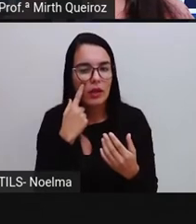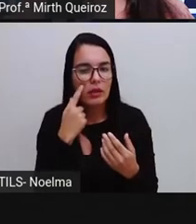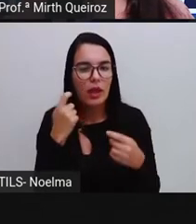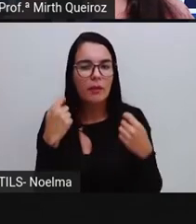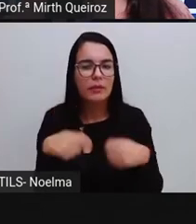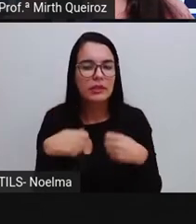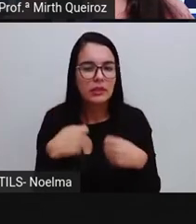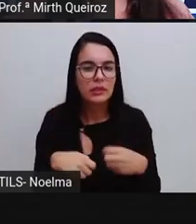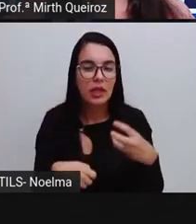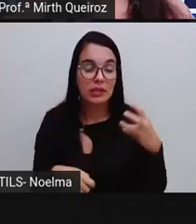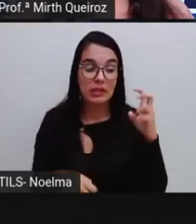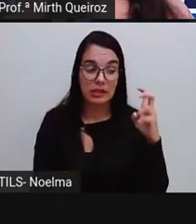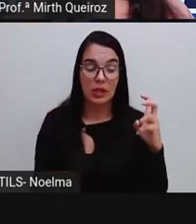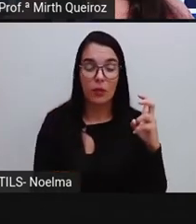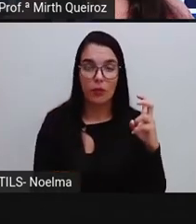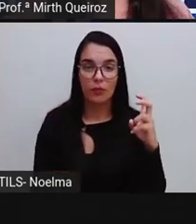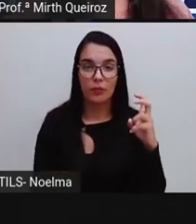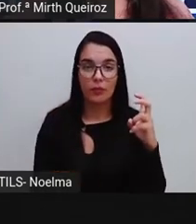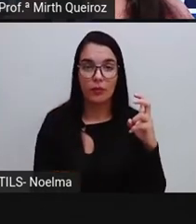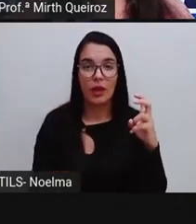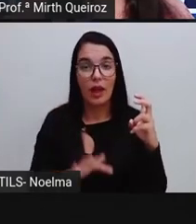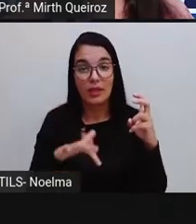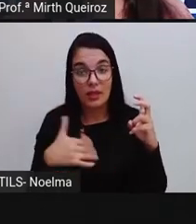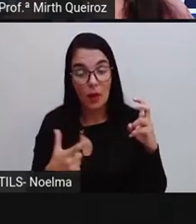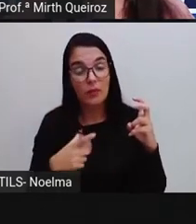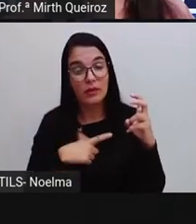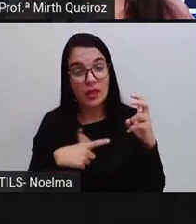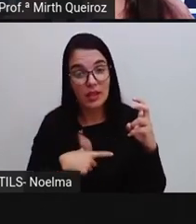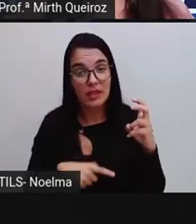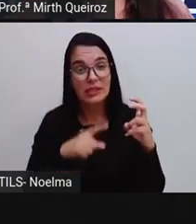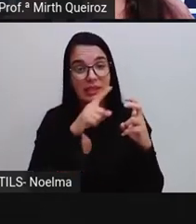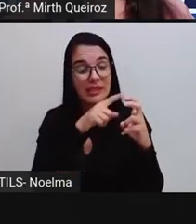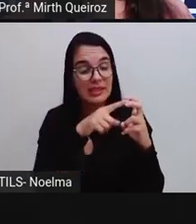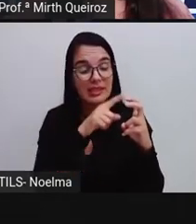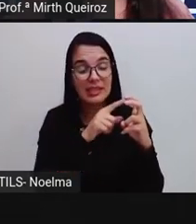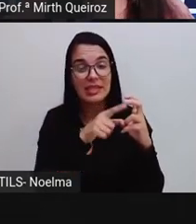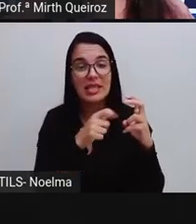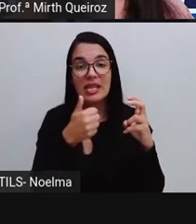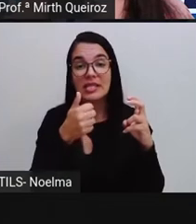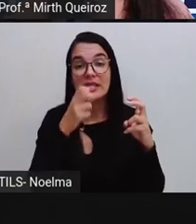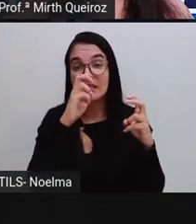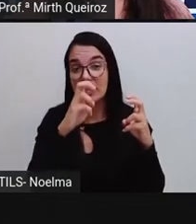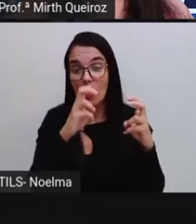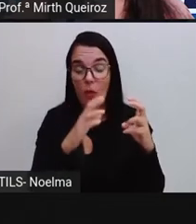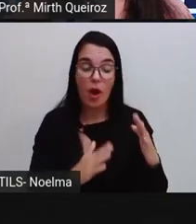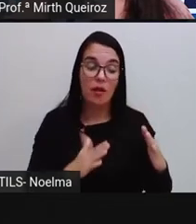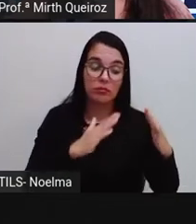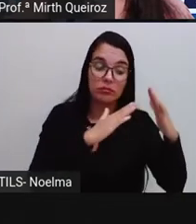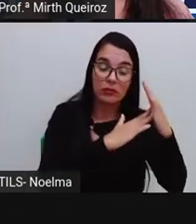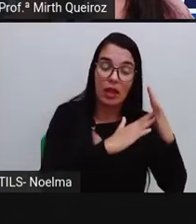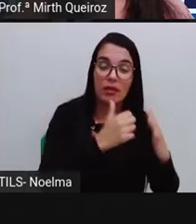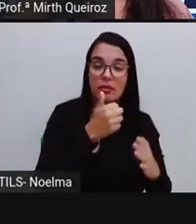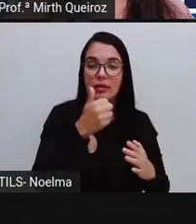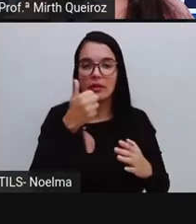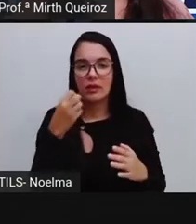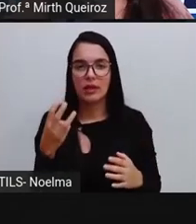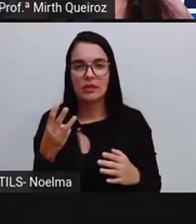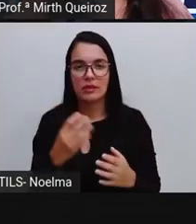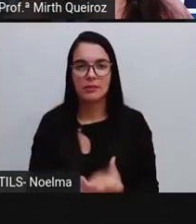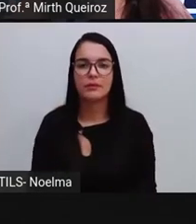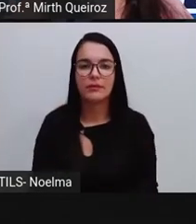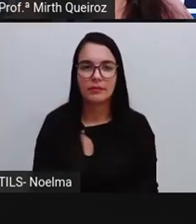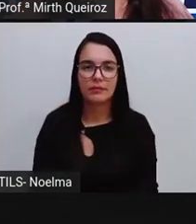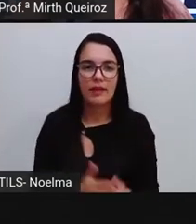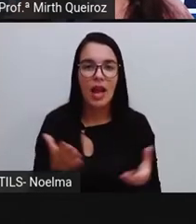Tem quantas meninas? Cinco. Então, cinco em treze, certo? Que é o nosso espaço amostral.